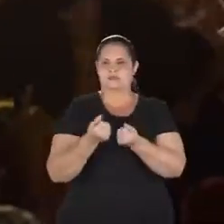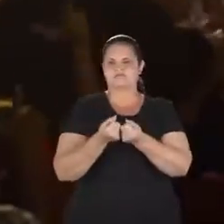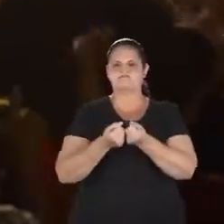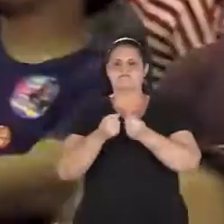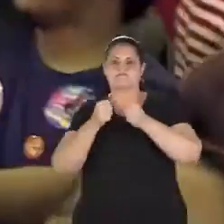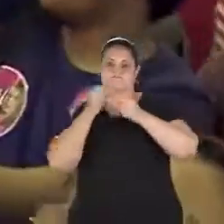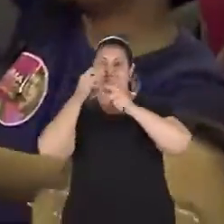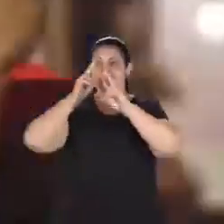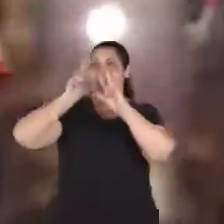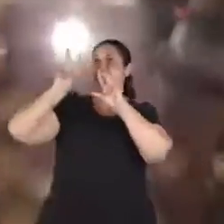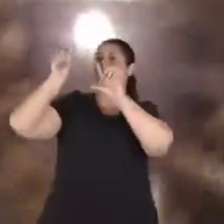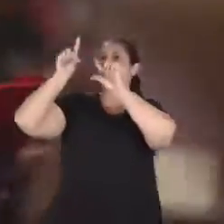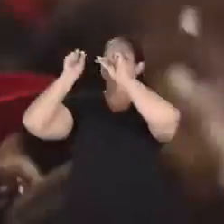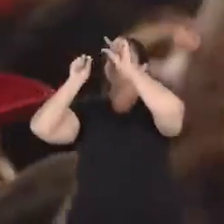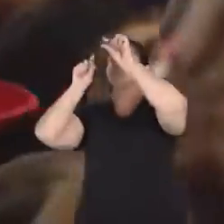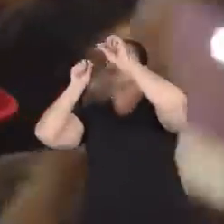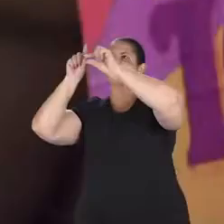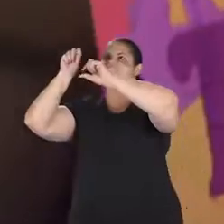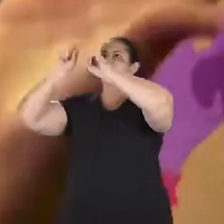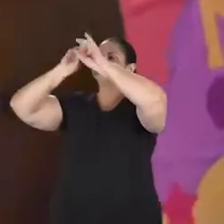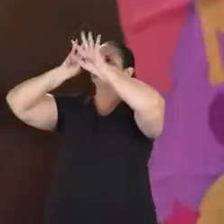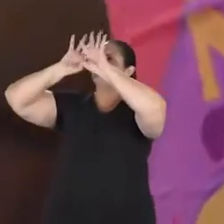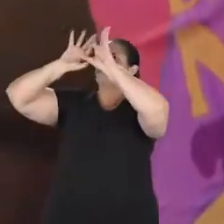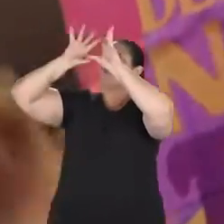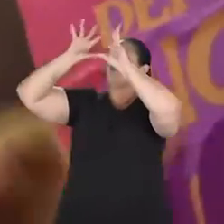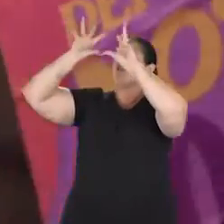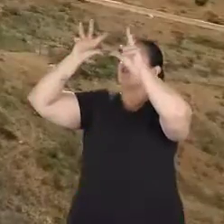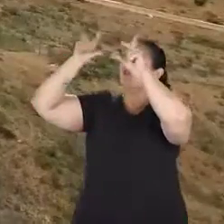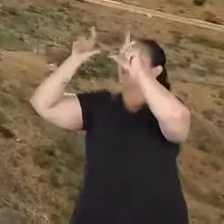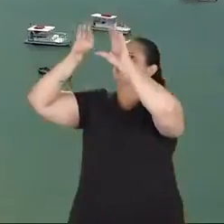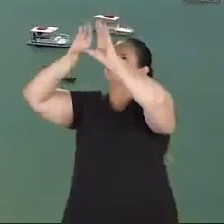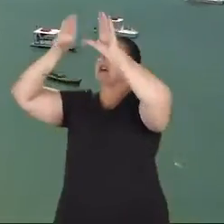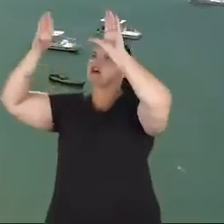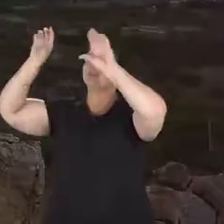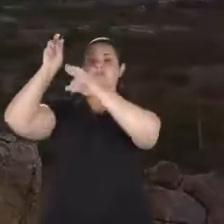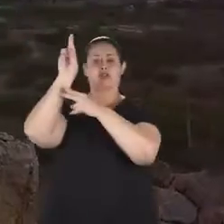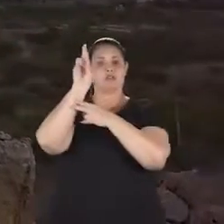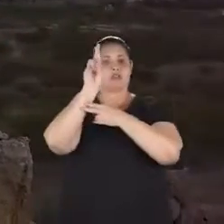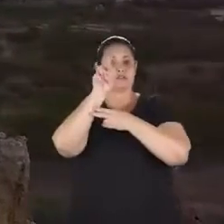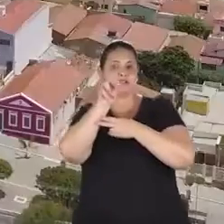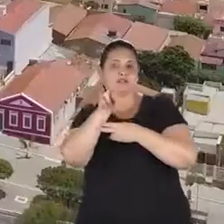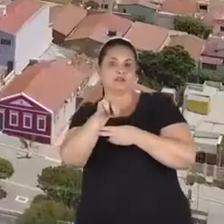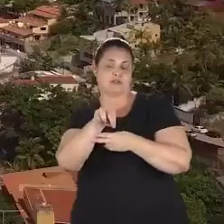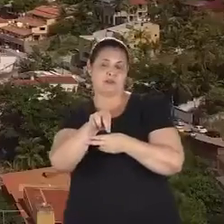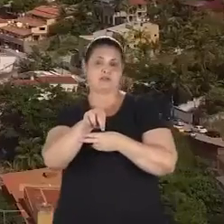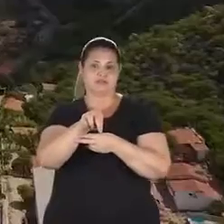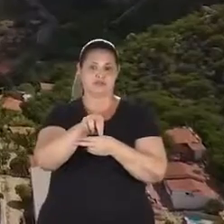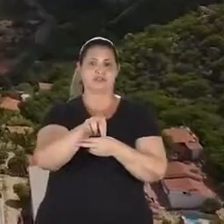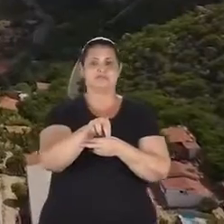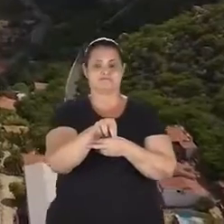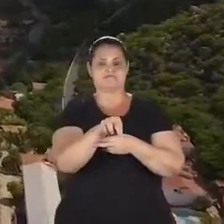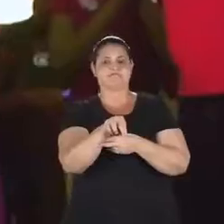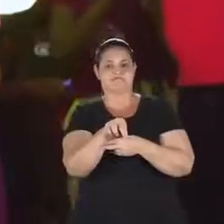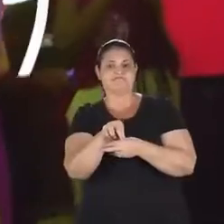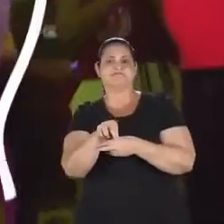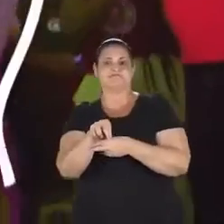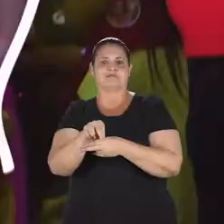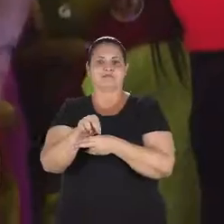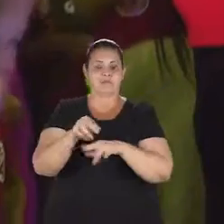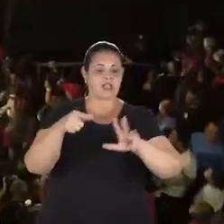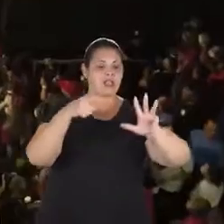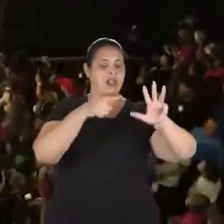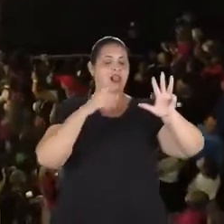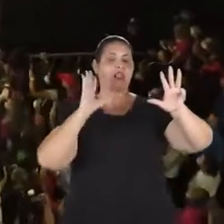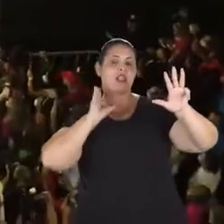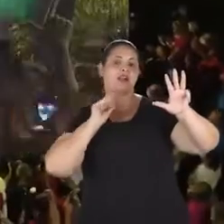Eita, olha a estrela aí brilhando forte Colorindo o céu do Rio Grande do Norte É